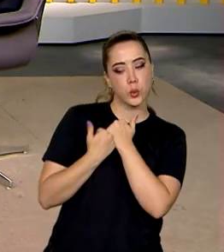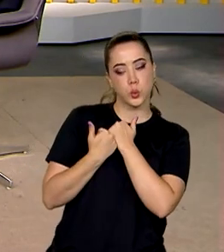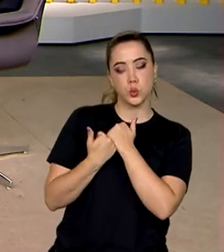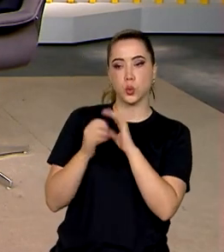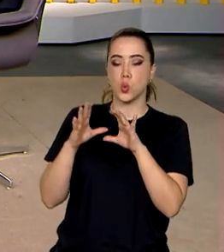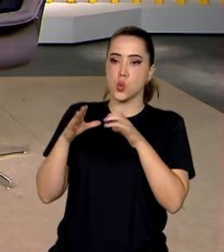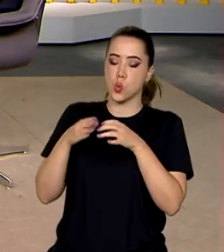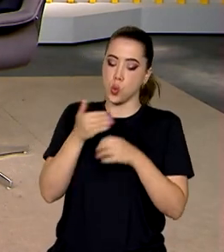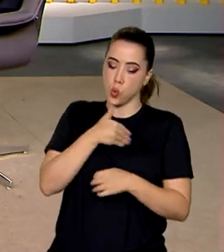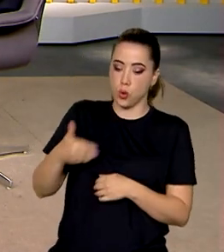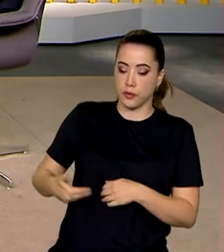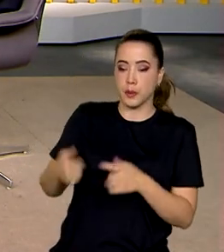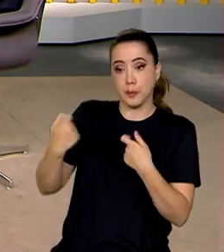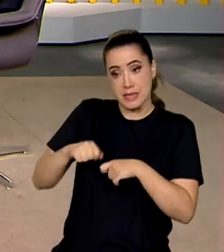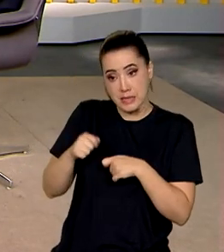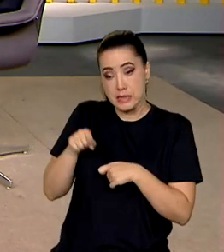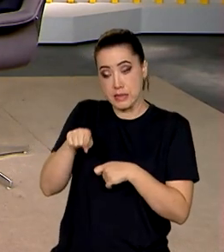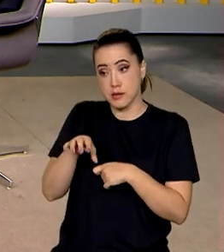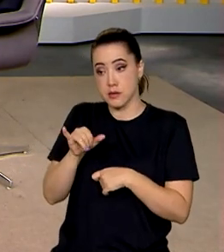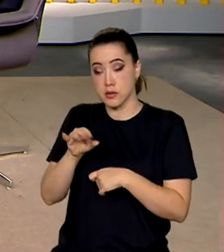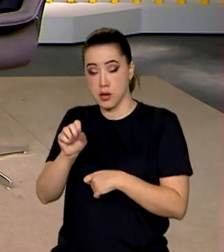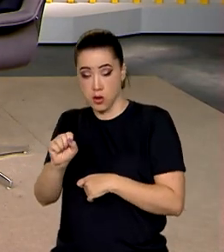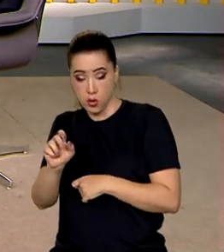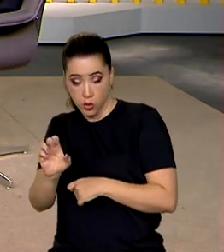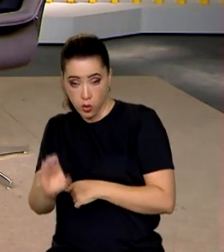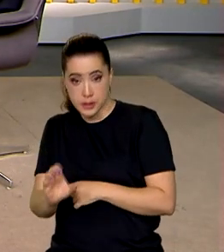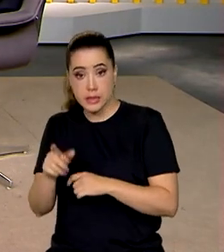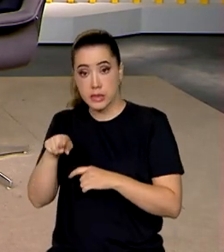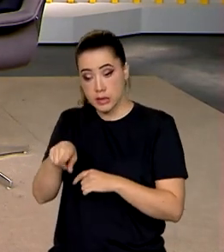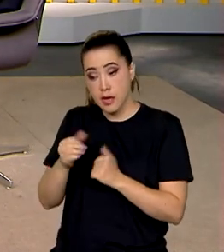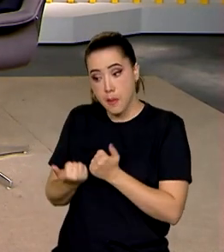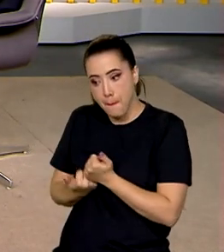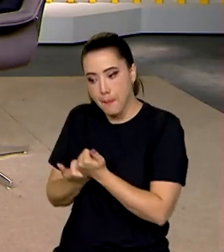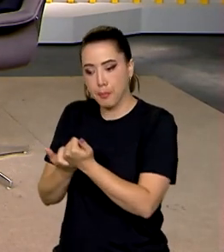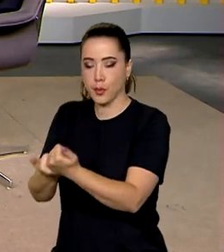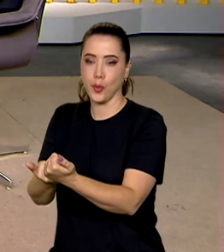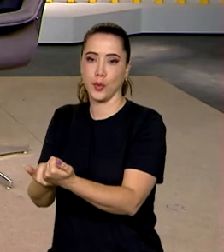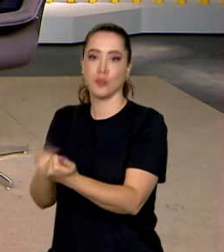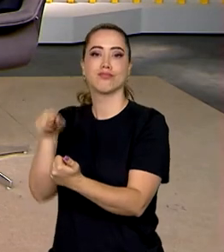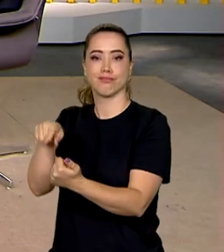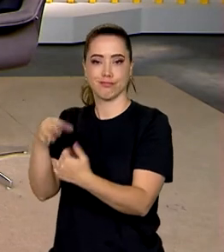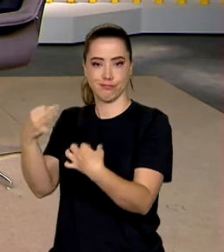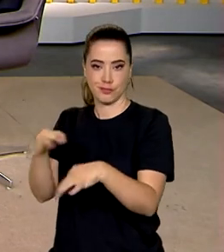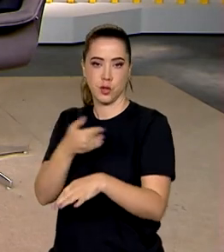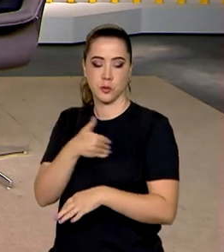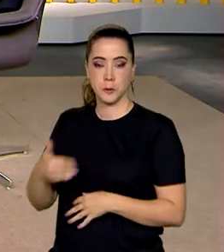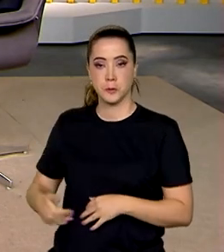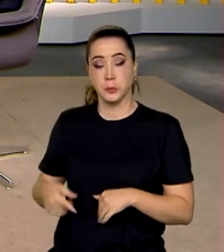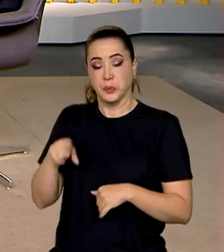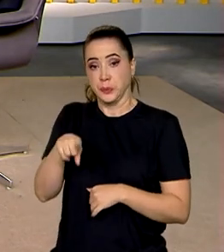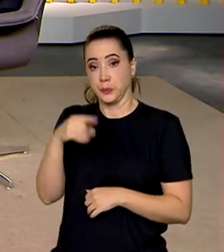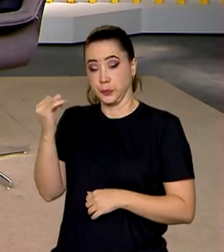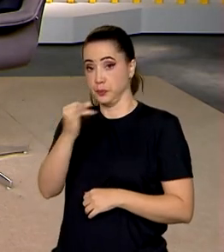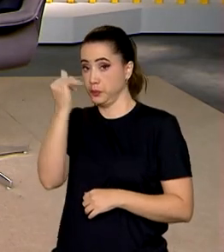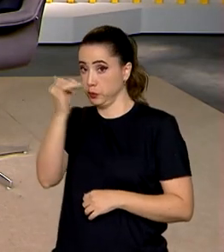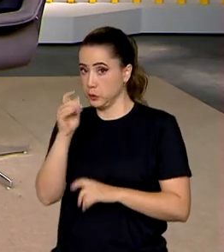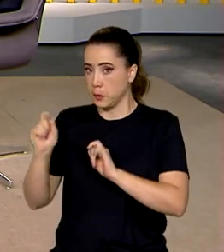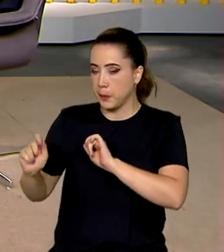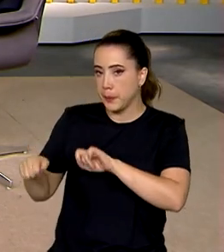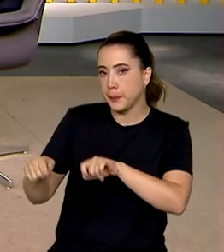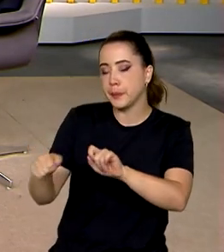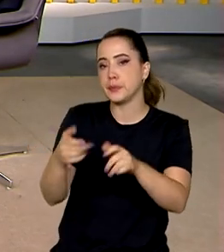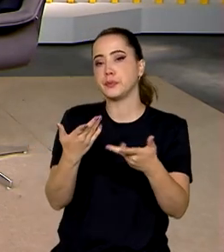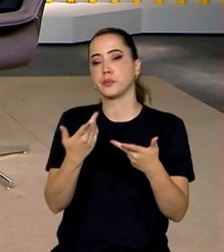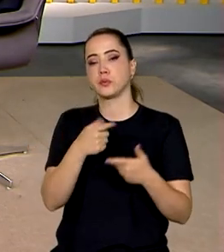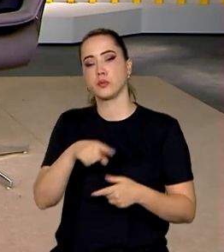Tanto o Estado precisa das OSCs, como as OSCs precisam de um apoio efetivo. E por isso que é tão importante ter ferramentas,